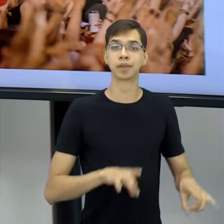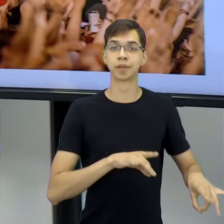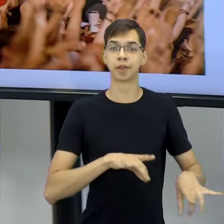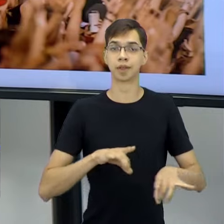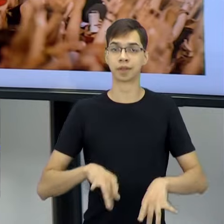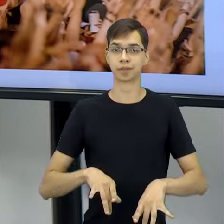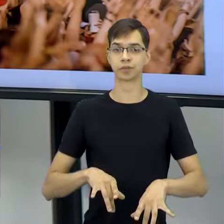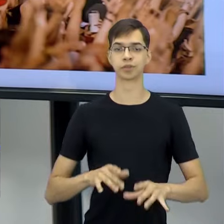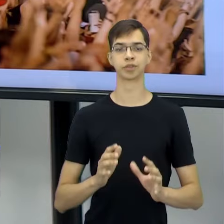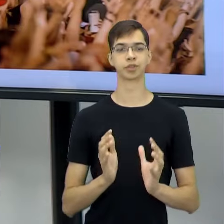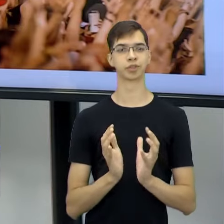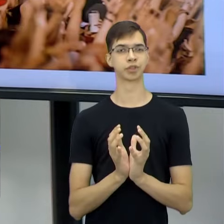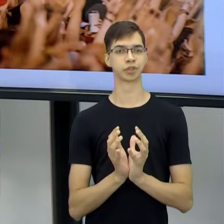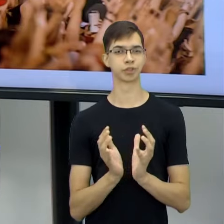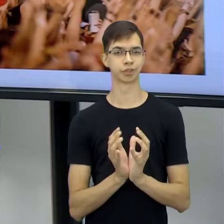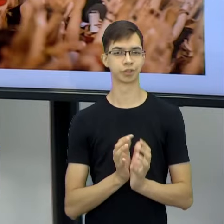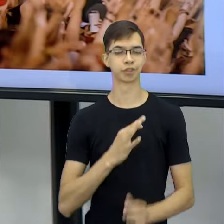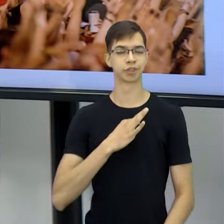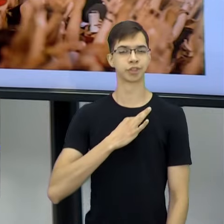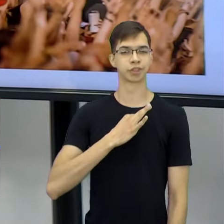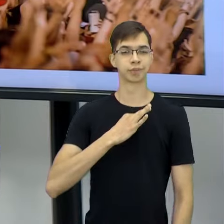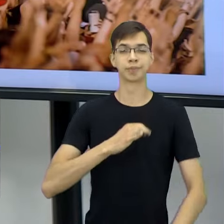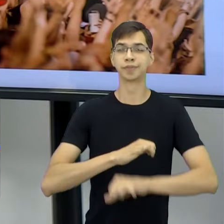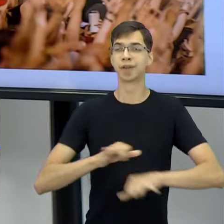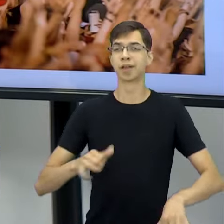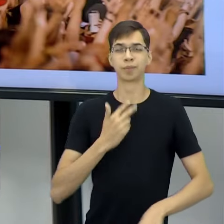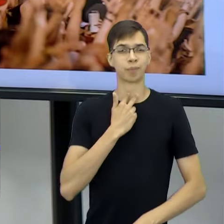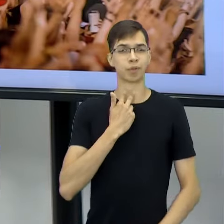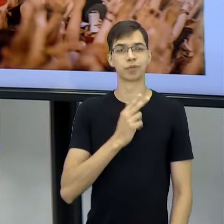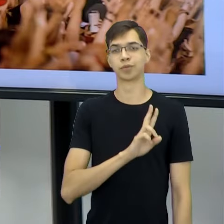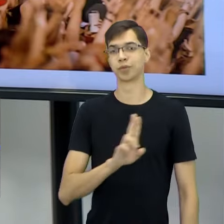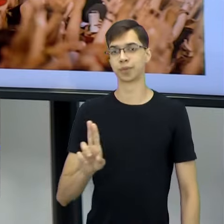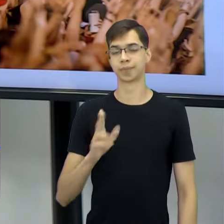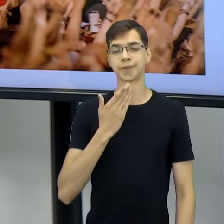Aqui, como a gente não pode estar falando do time... Melhor não, né? Melhor não, né?